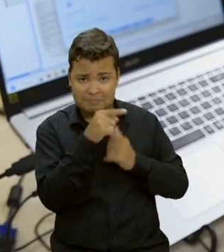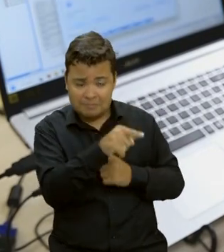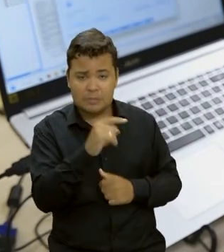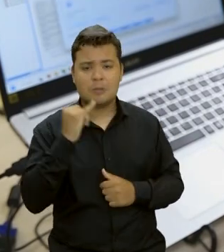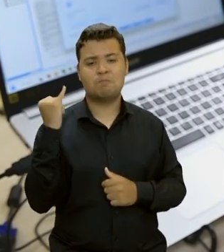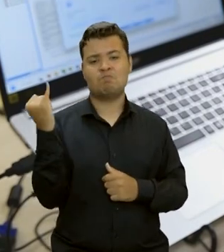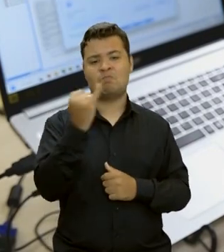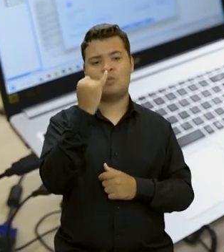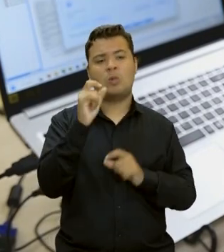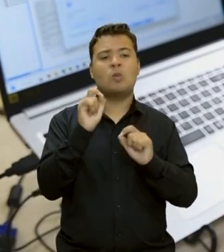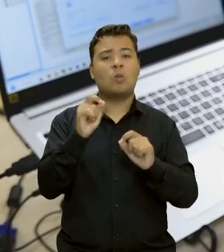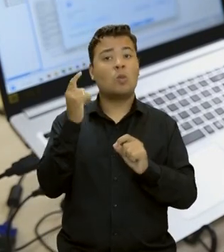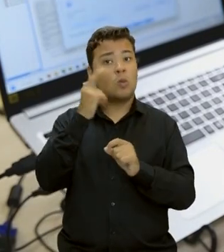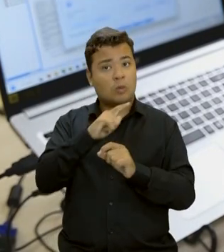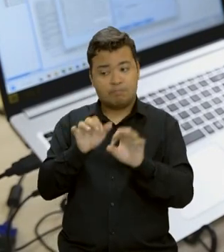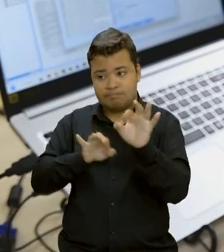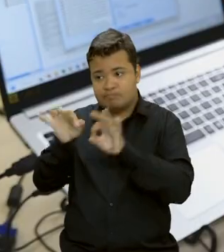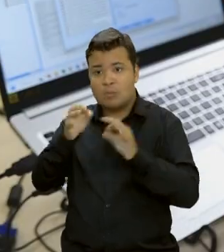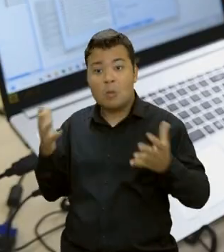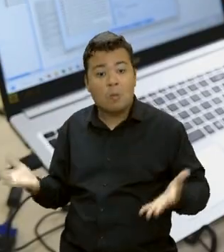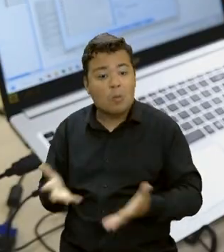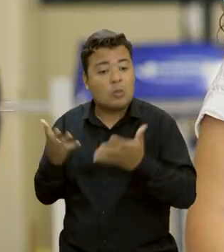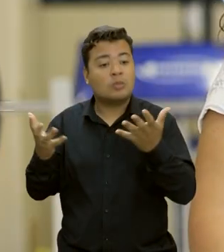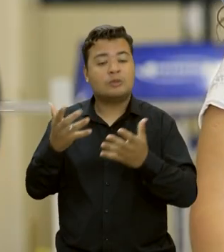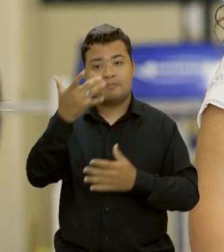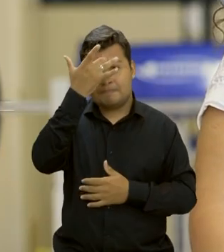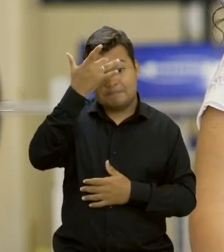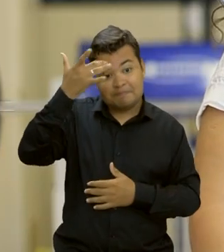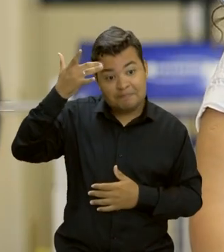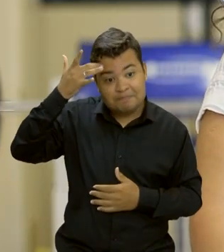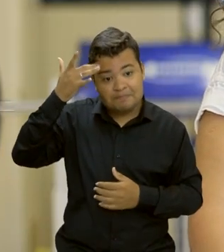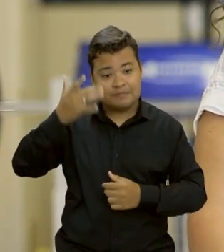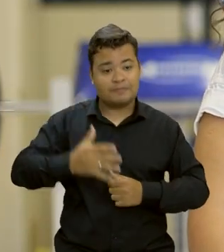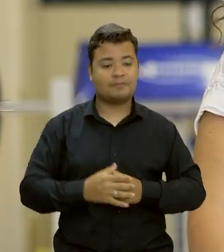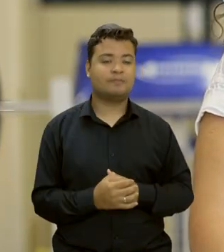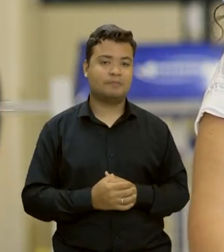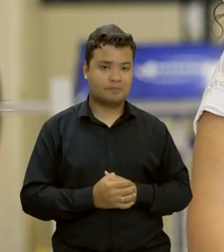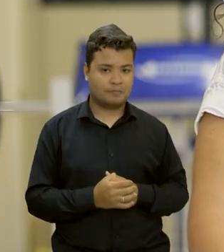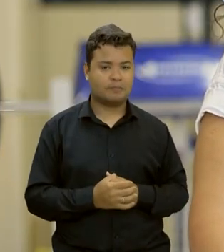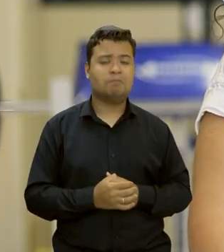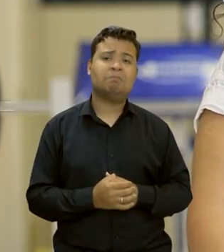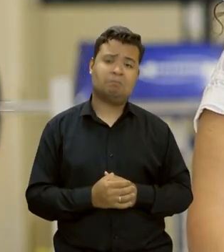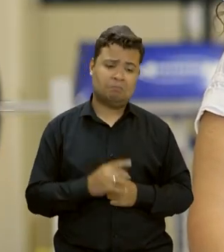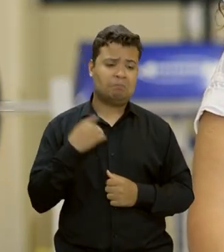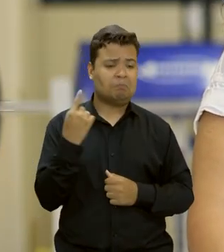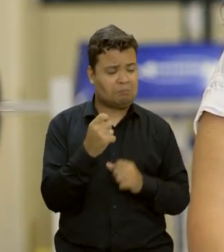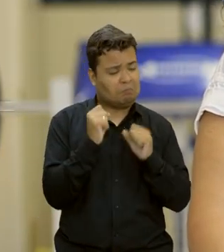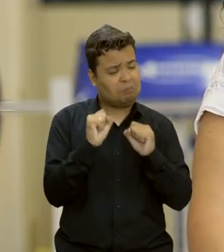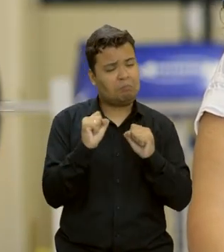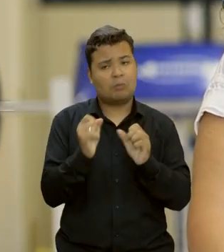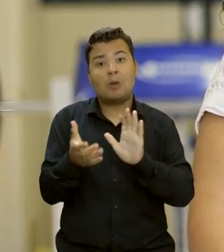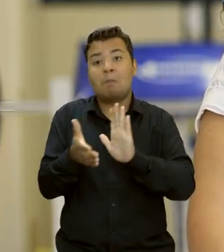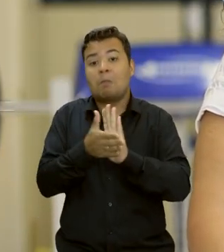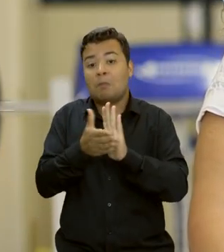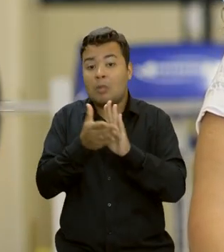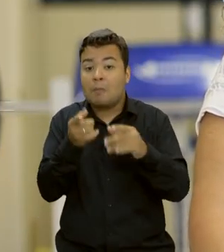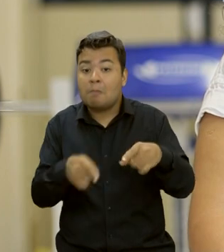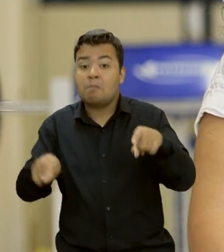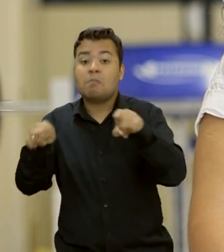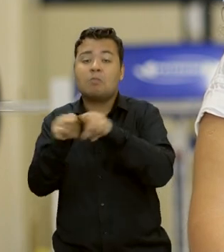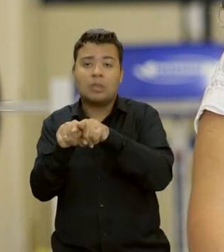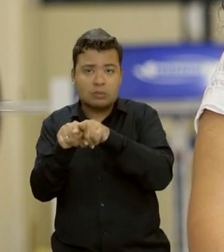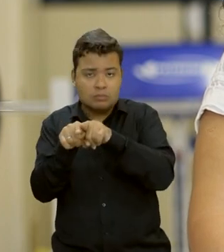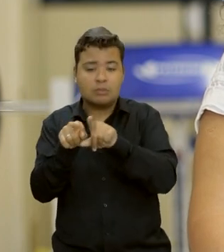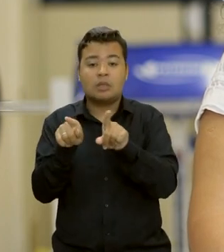iniciativas de promoção de saúde mental. O que a gente pode propor são parcerias e, principalmente, o olhar de